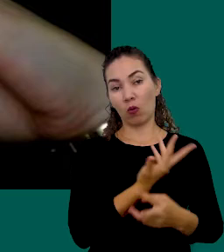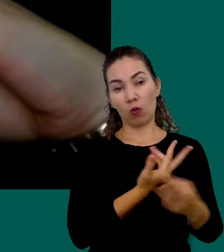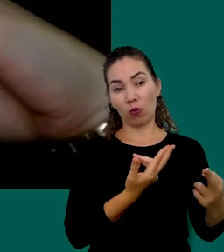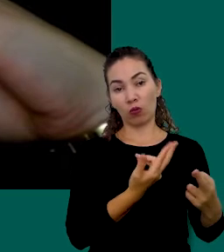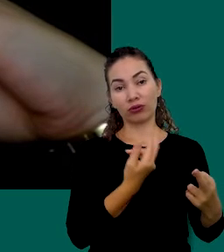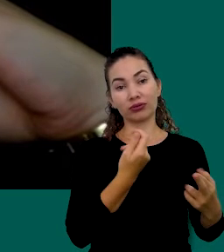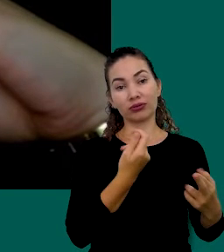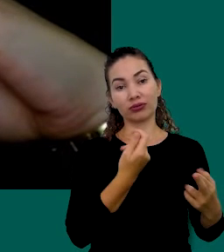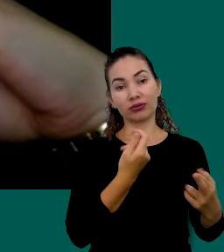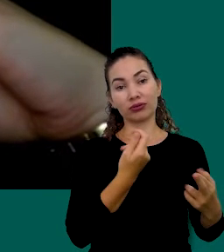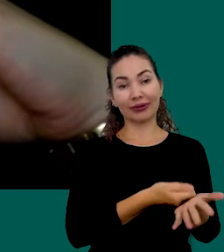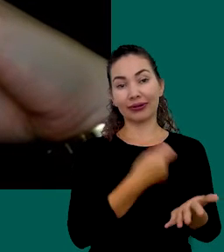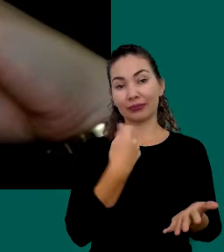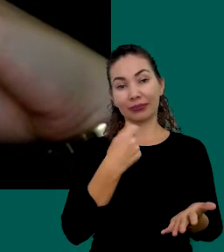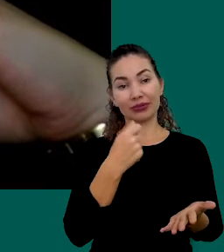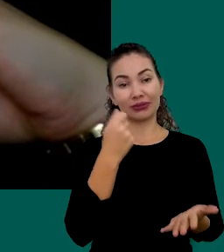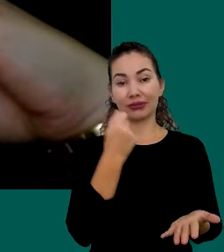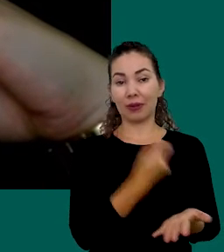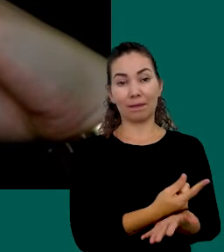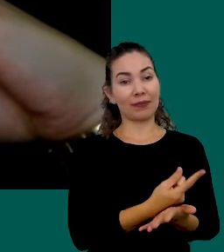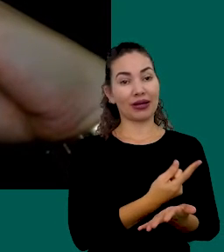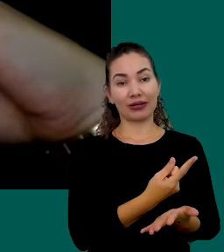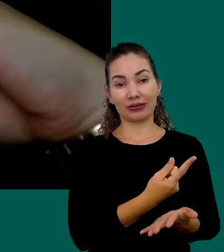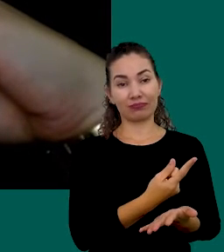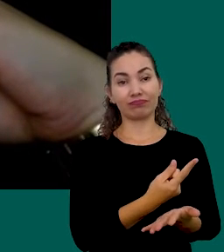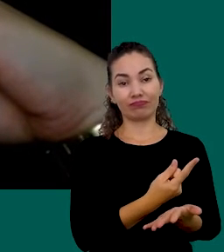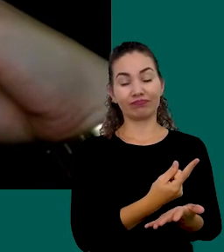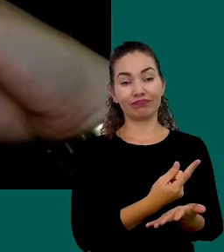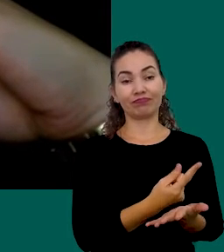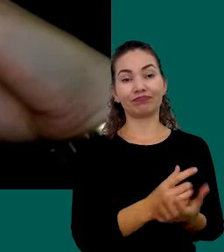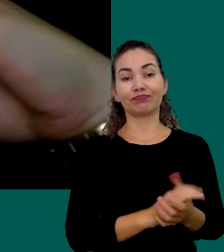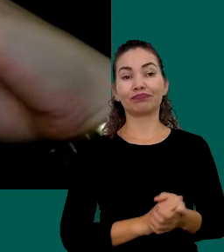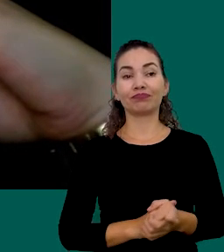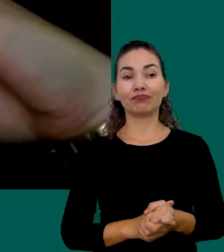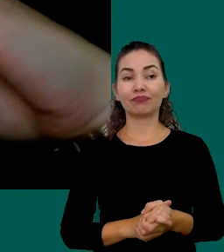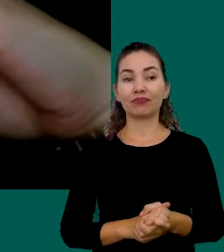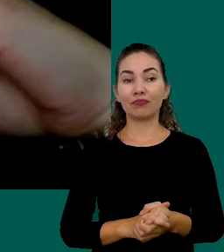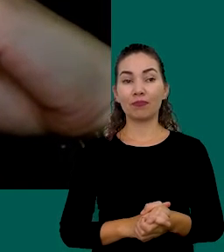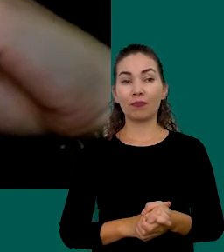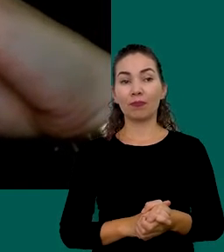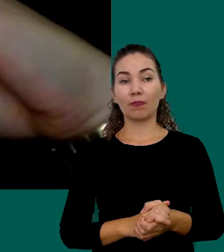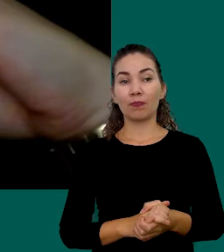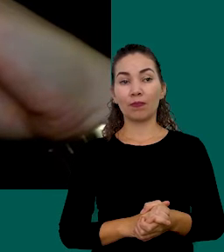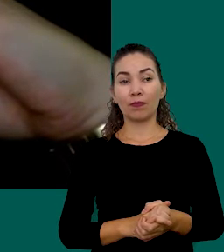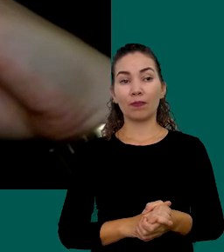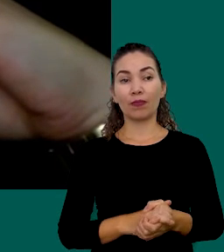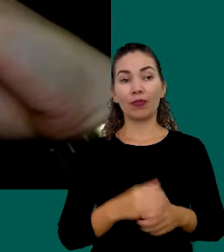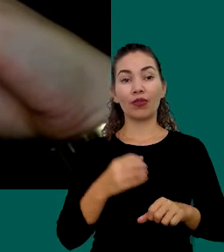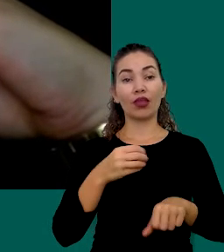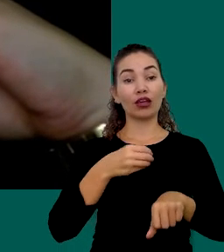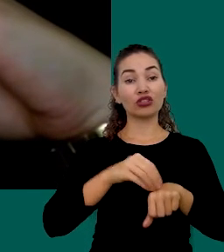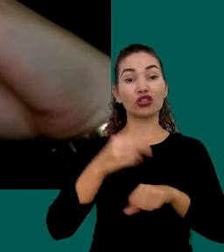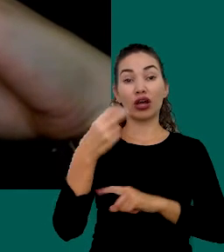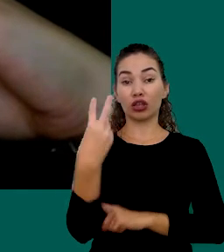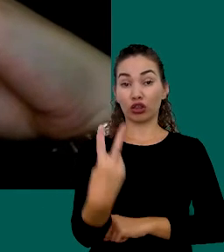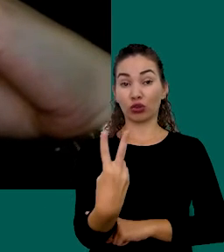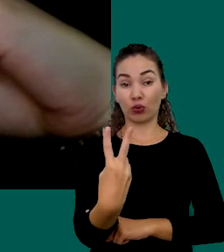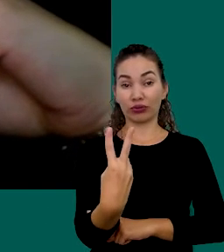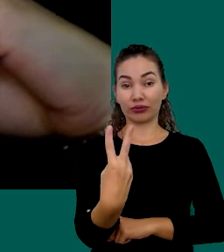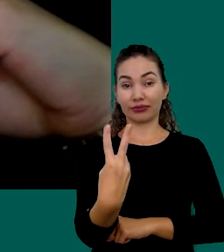A Gente Obrigatoriamente Precisa Ter A Dica Número 2